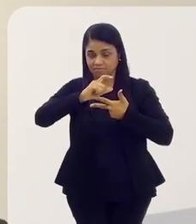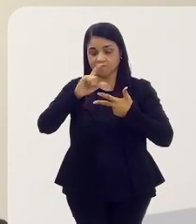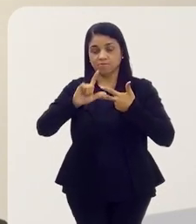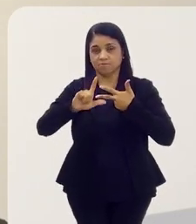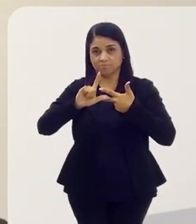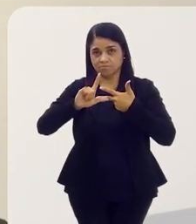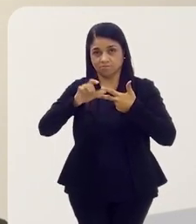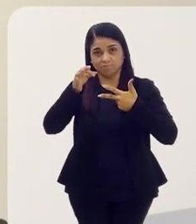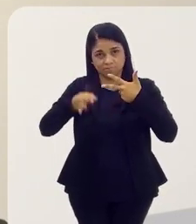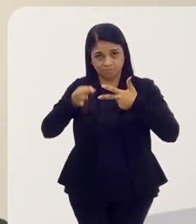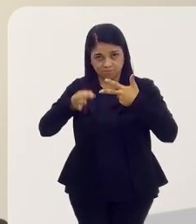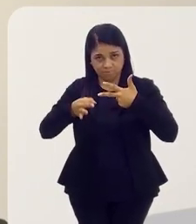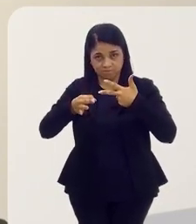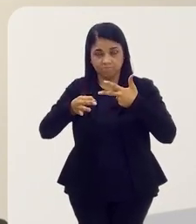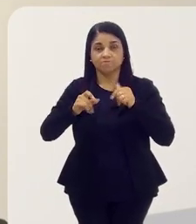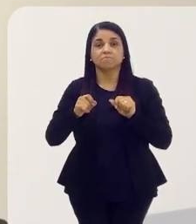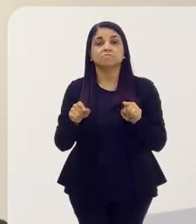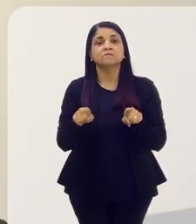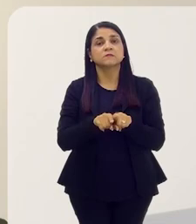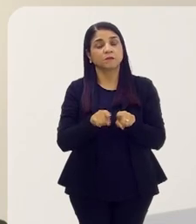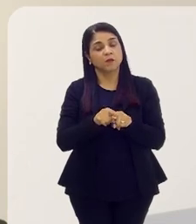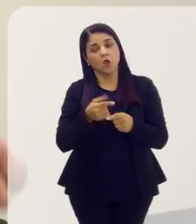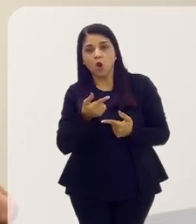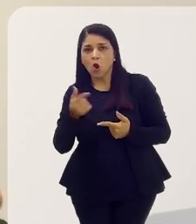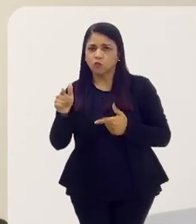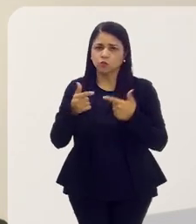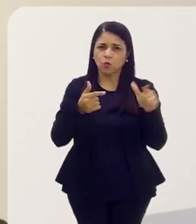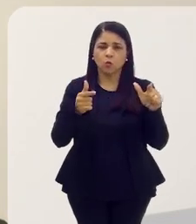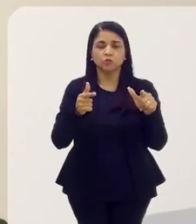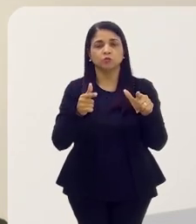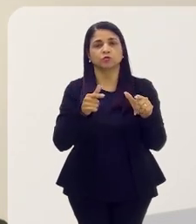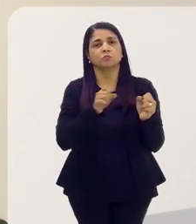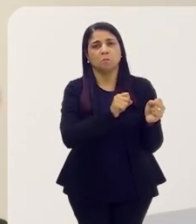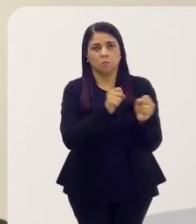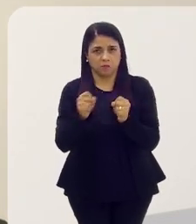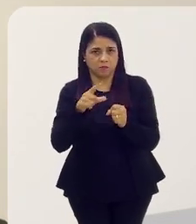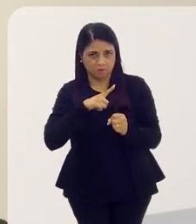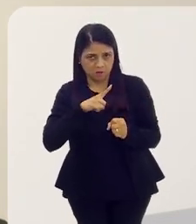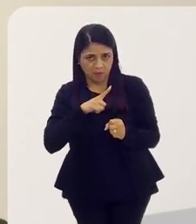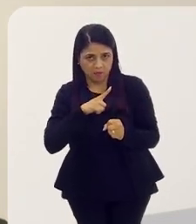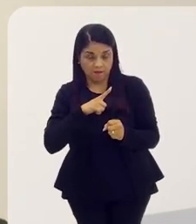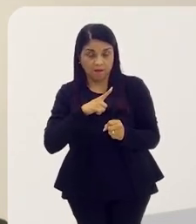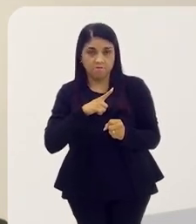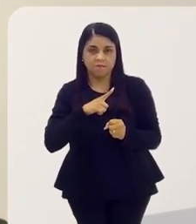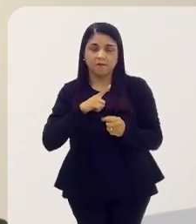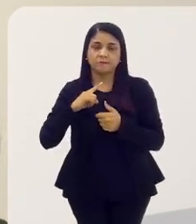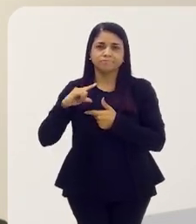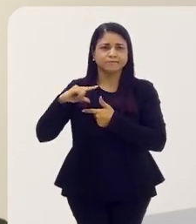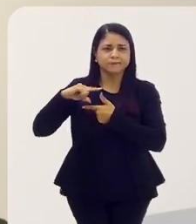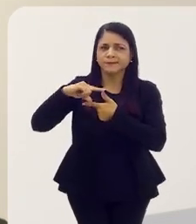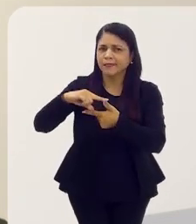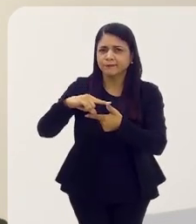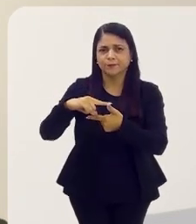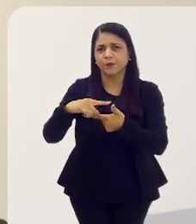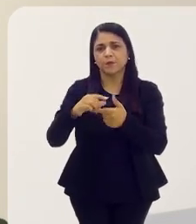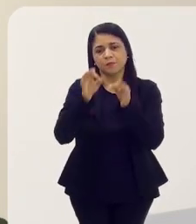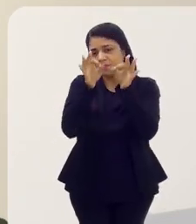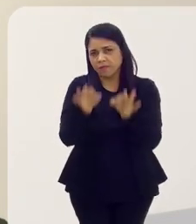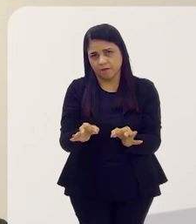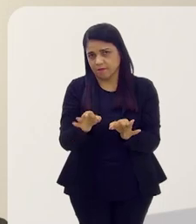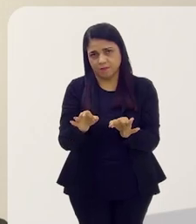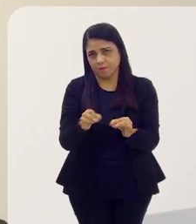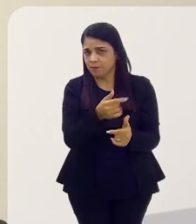judiciário. E, evidentemente, outros poderes também existem, mas não tradicionalmente assim